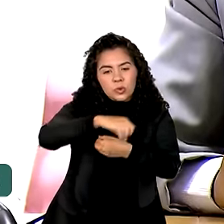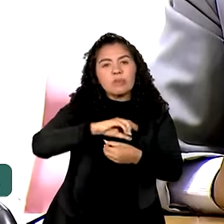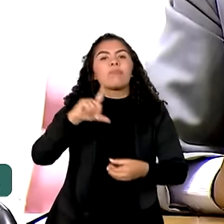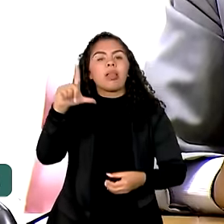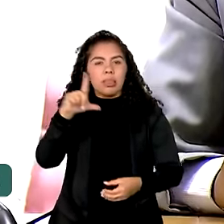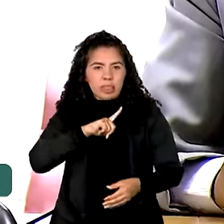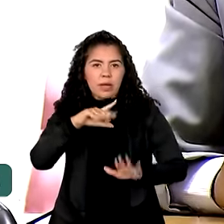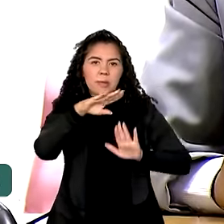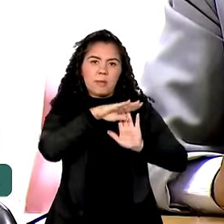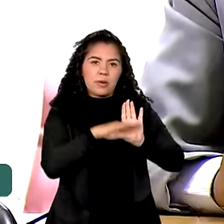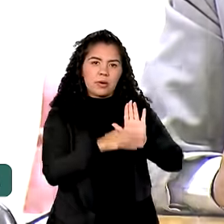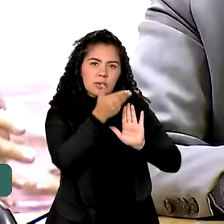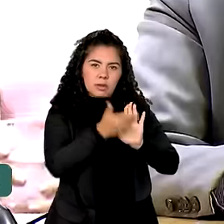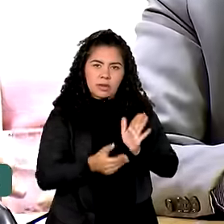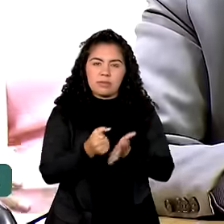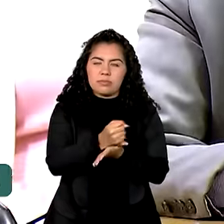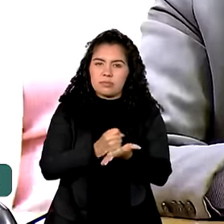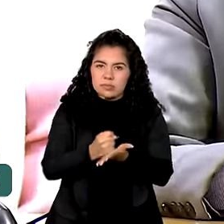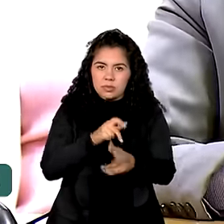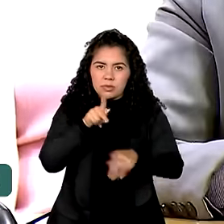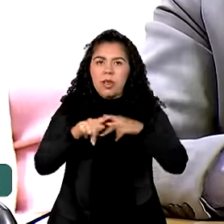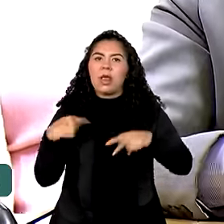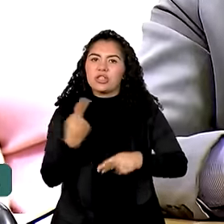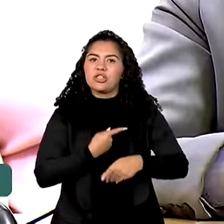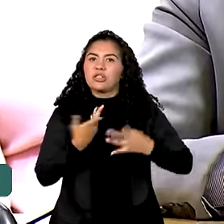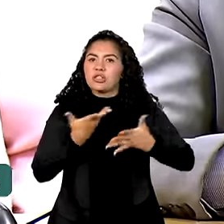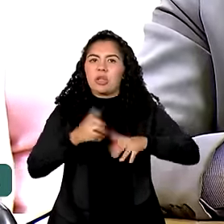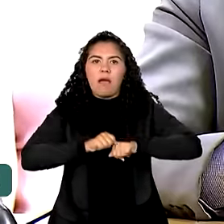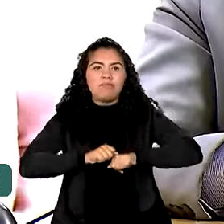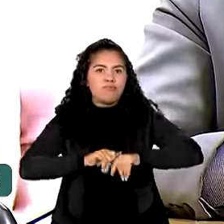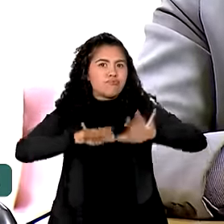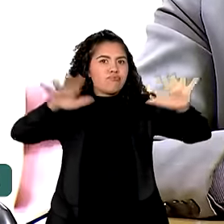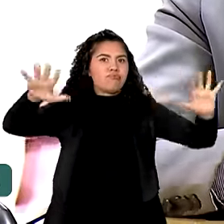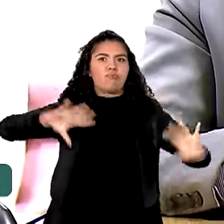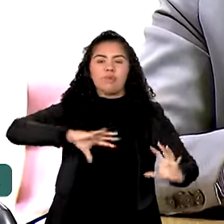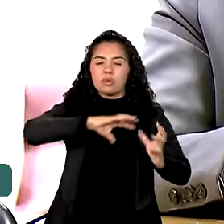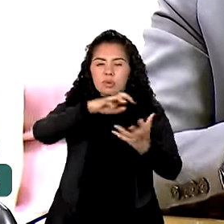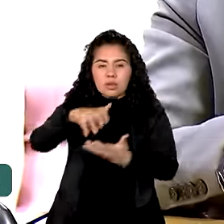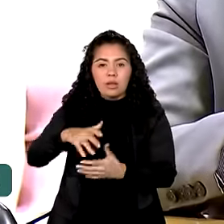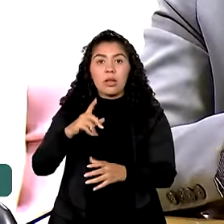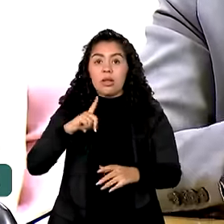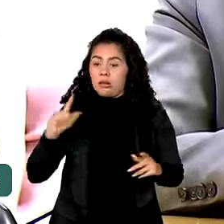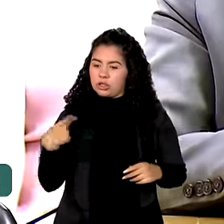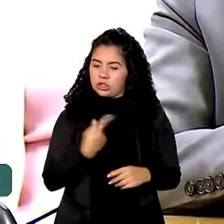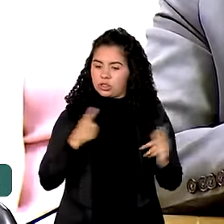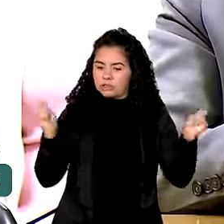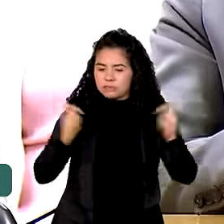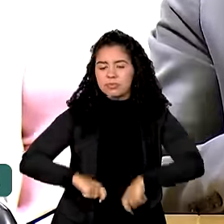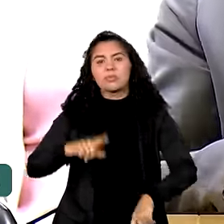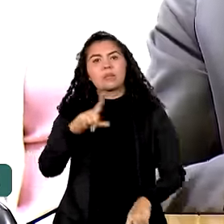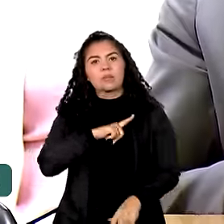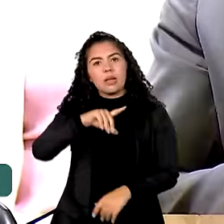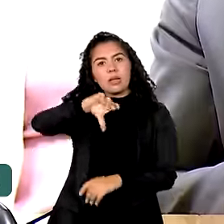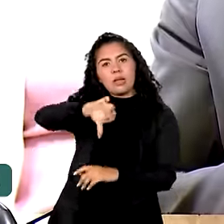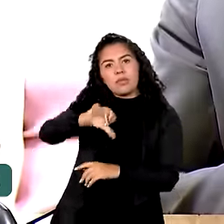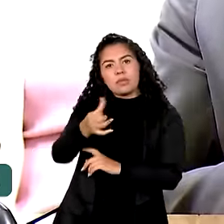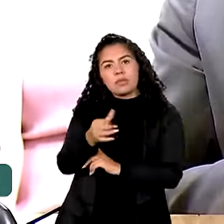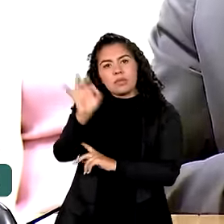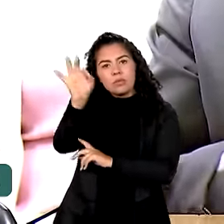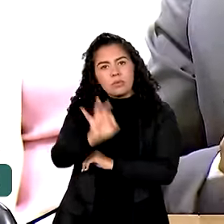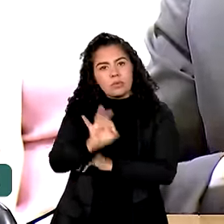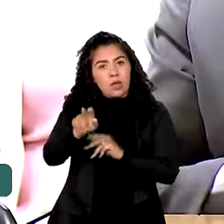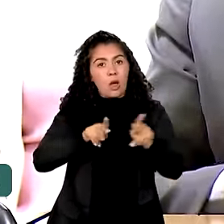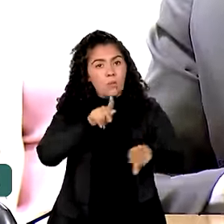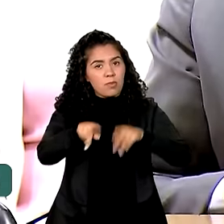E queremos universalizar. Nós temos capacidade para atender 96% da população brasileira com essa